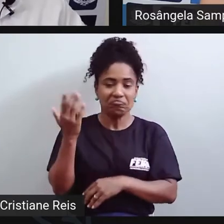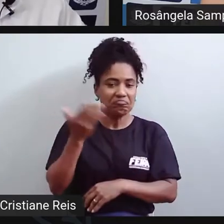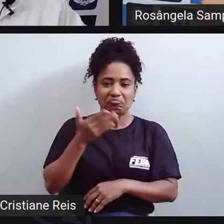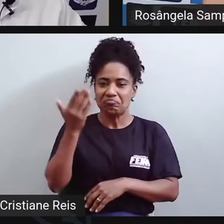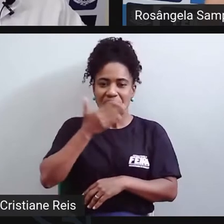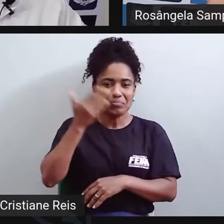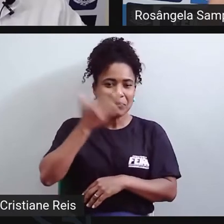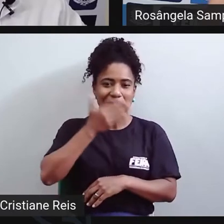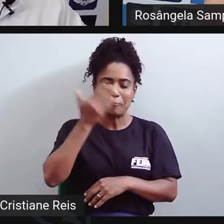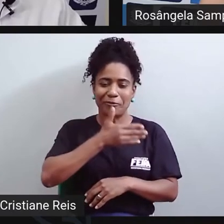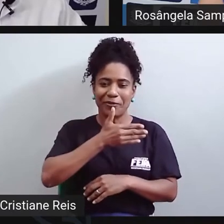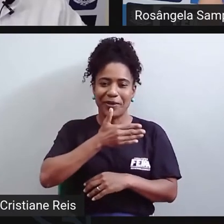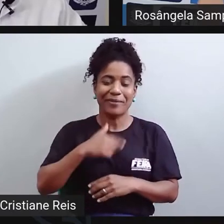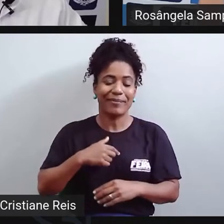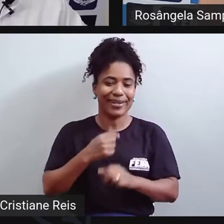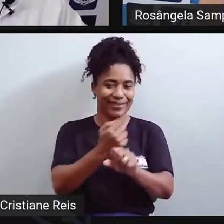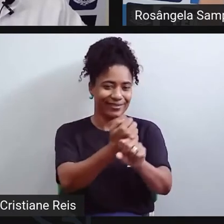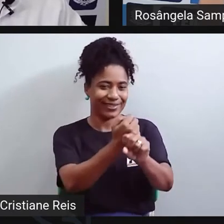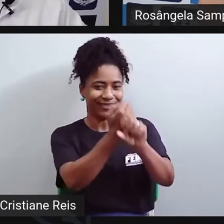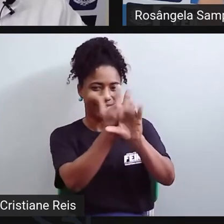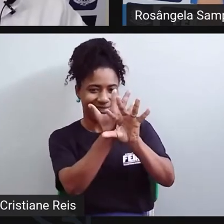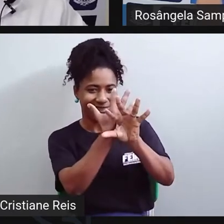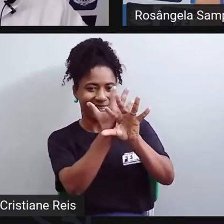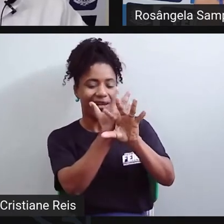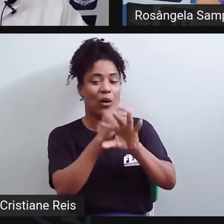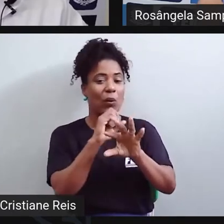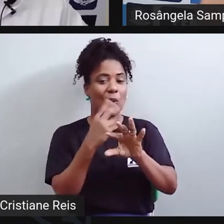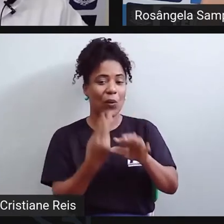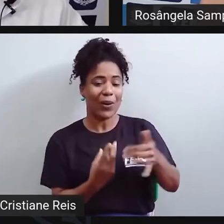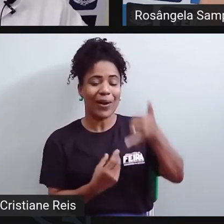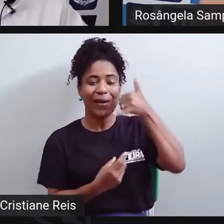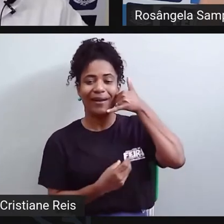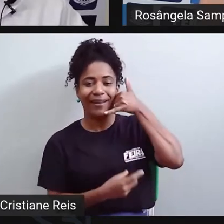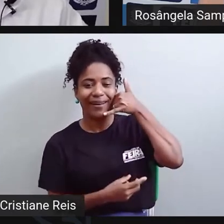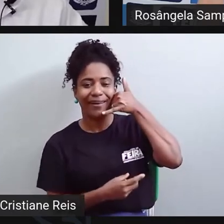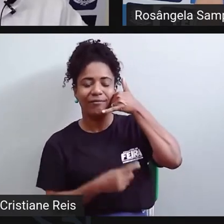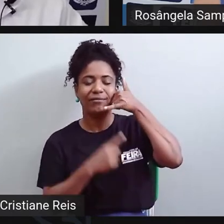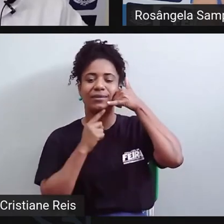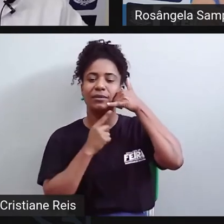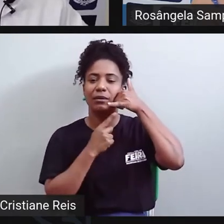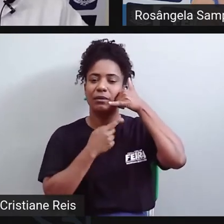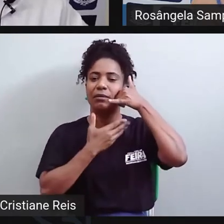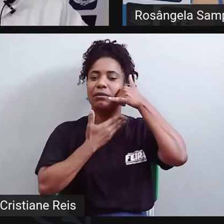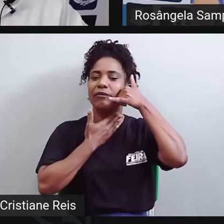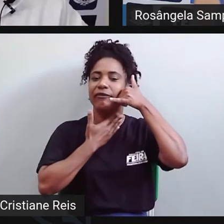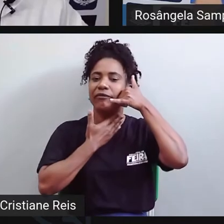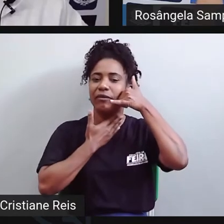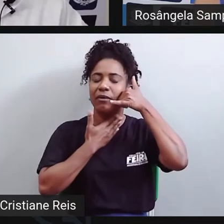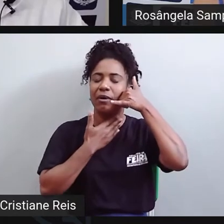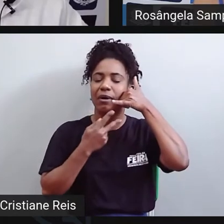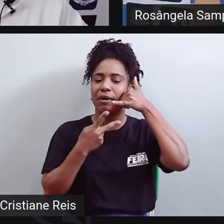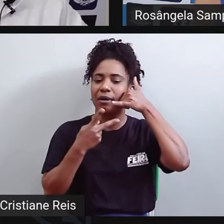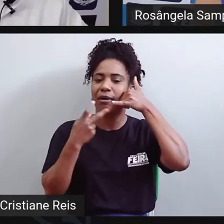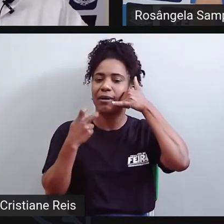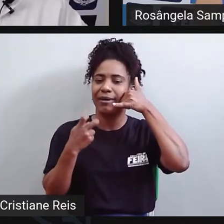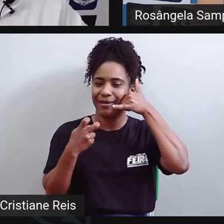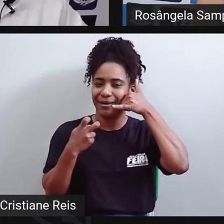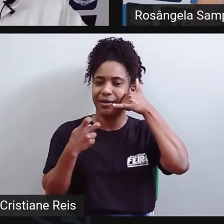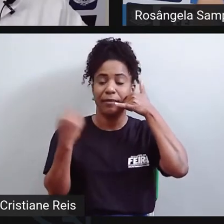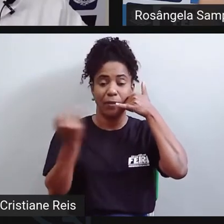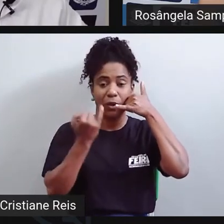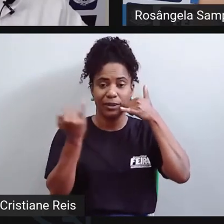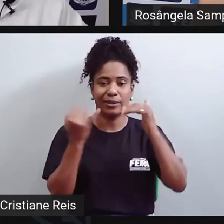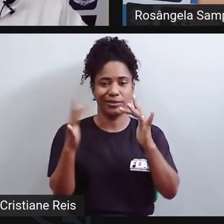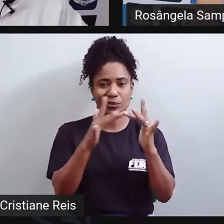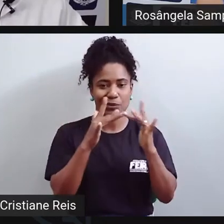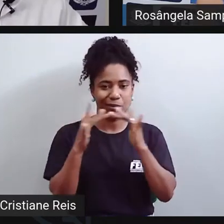interpretação para aquilo que foi escrito, que nem sempre é o real. Então, essa busca do contato com o outro é